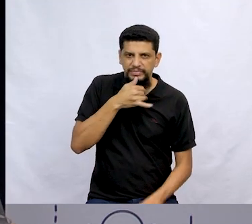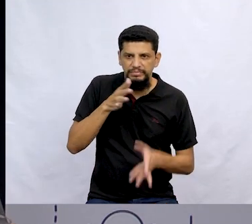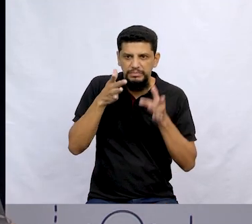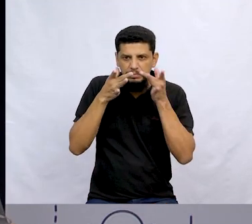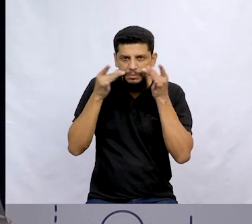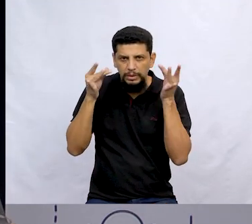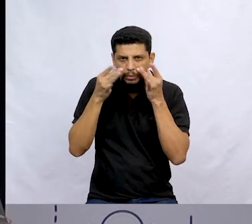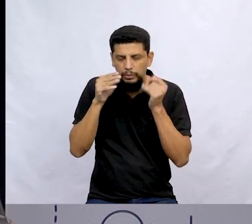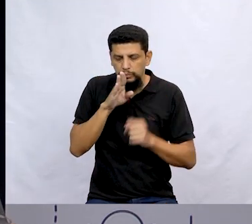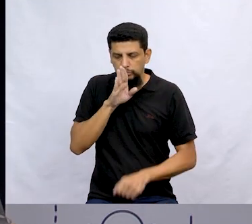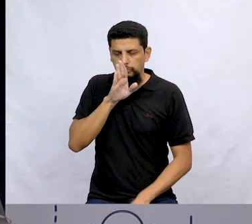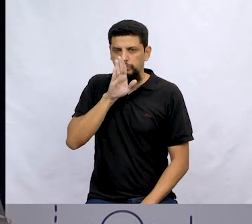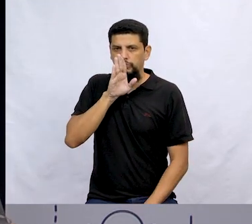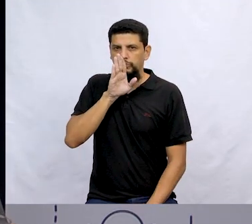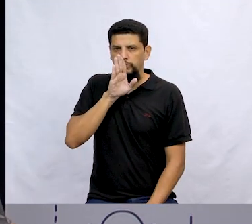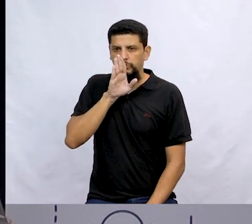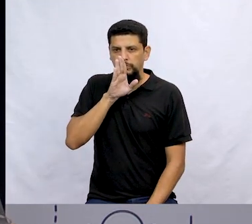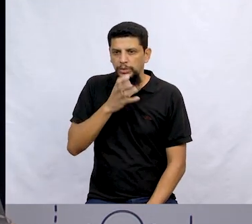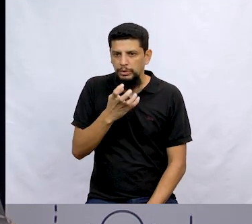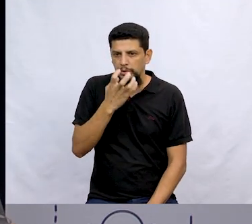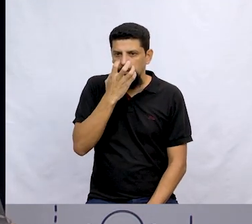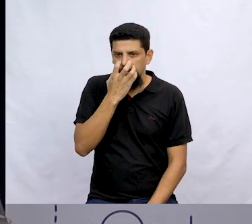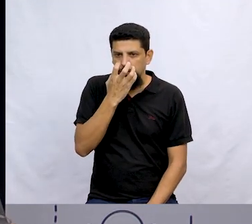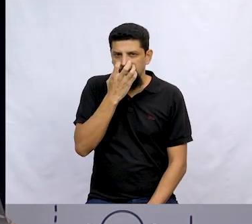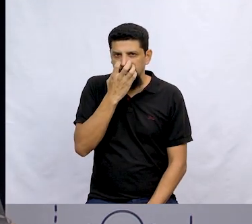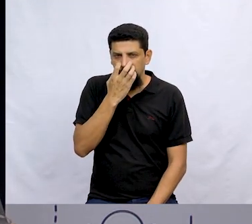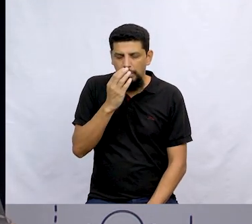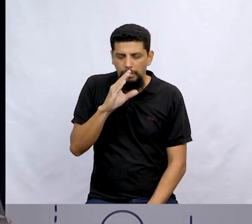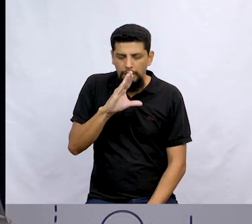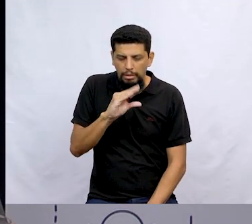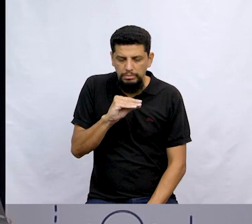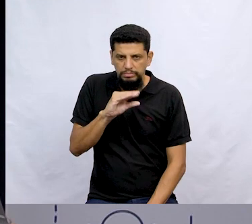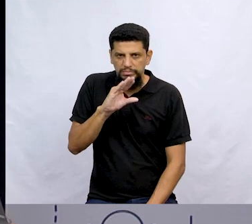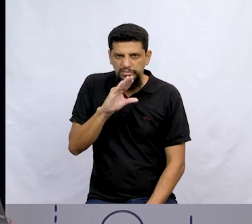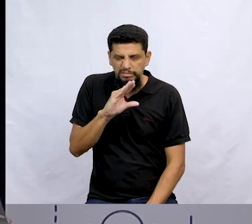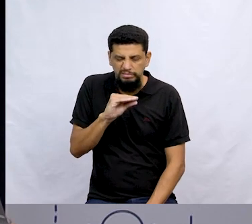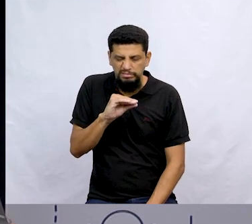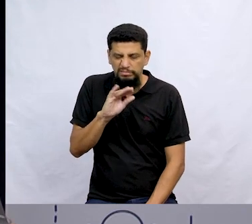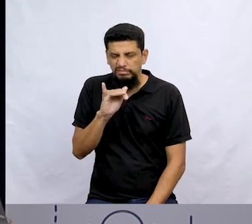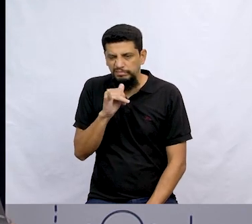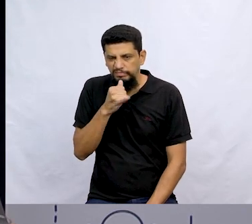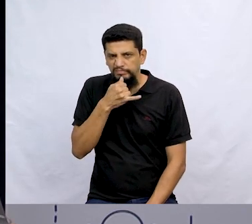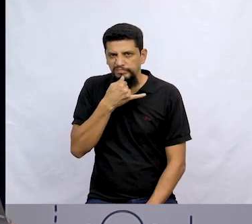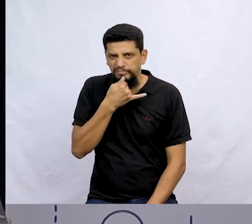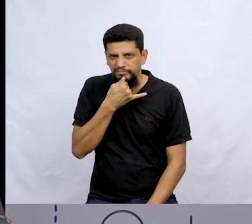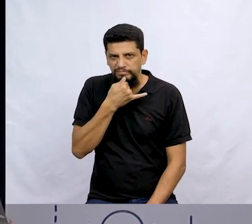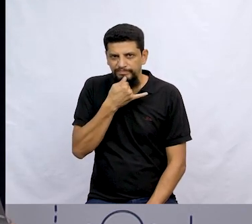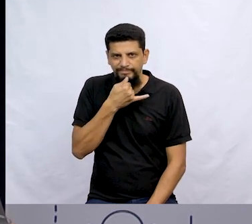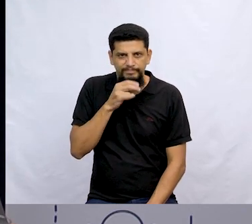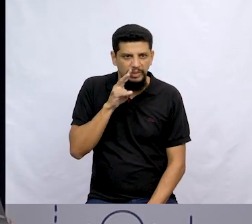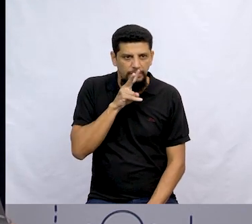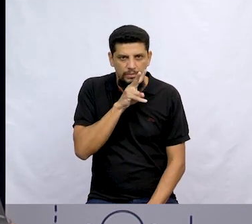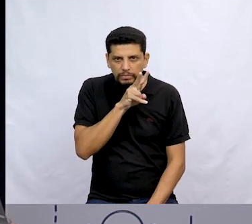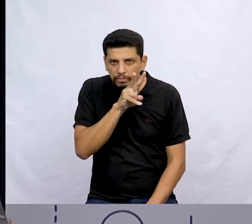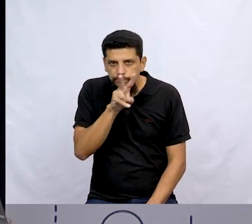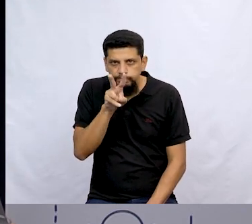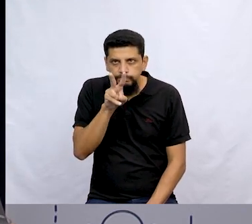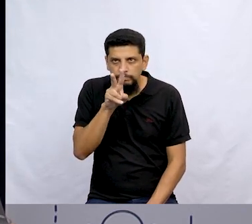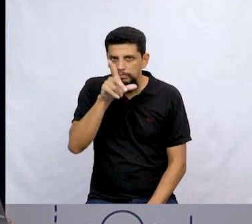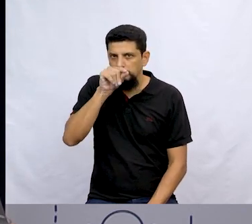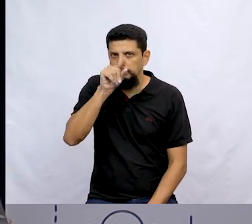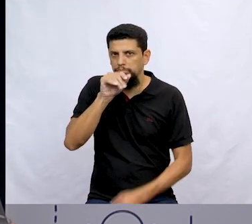gatos miavam baixinho, os cachorros latiam tristemente. Nem se ouvia mais o canto dos pássaros.